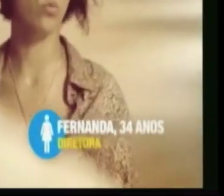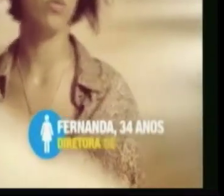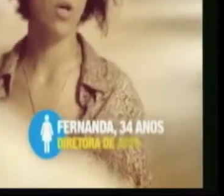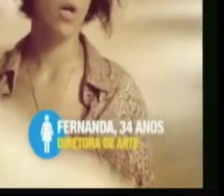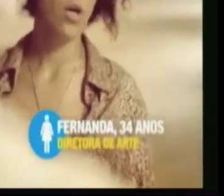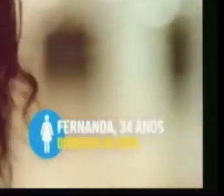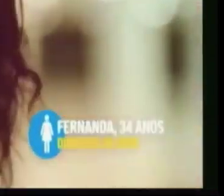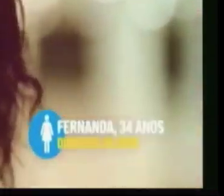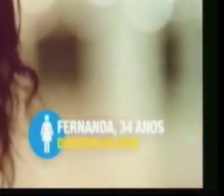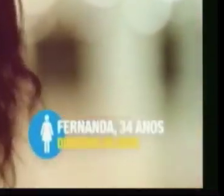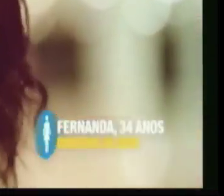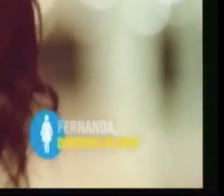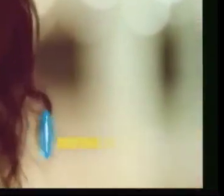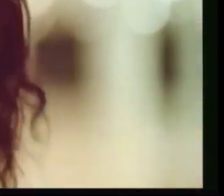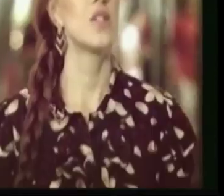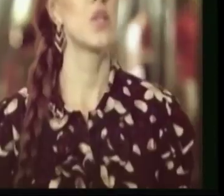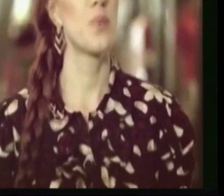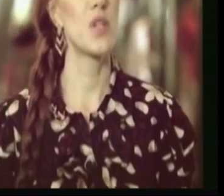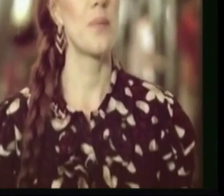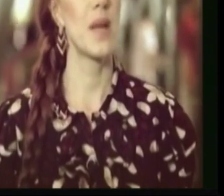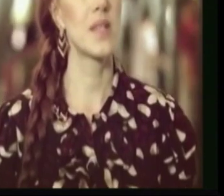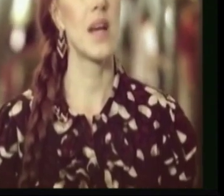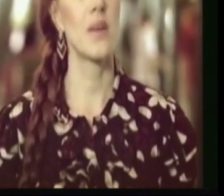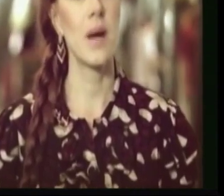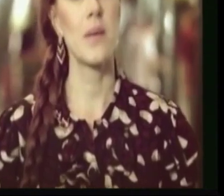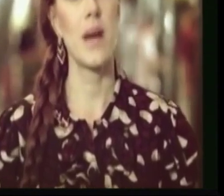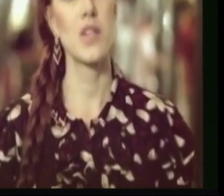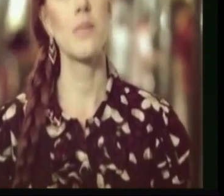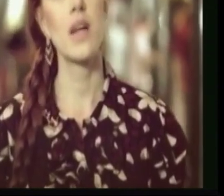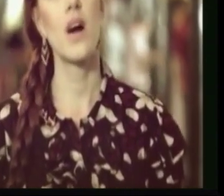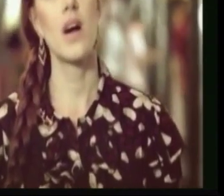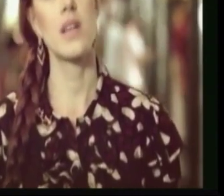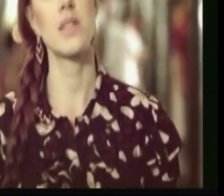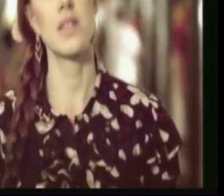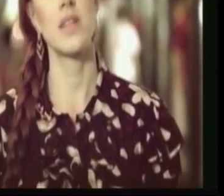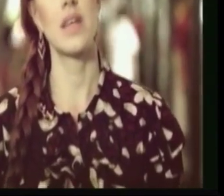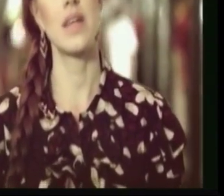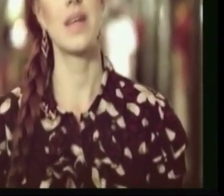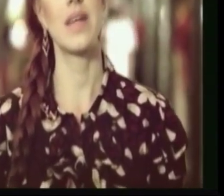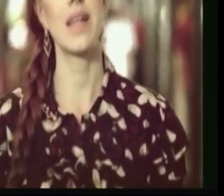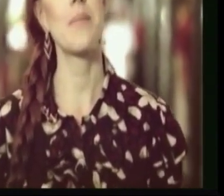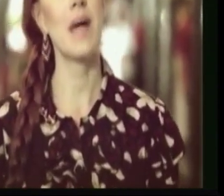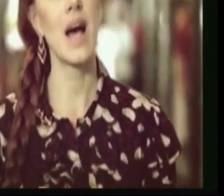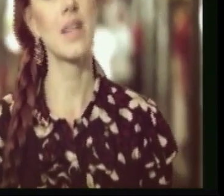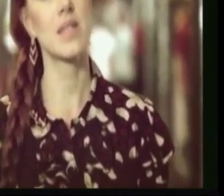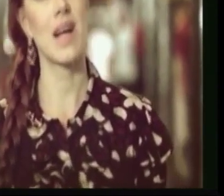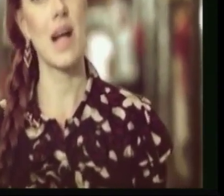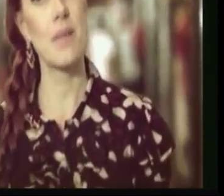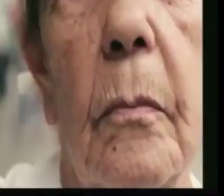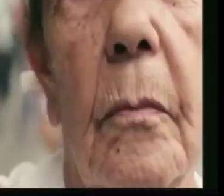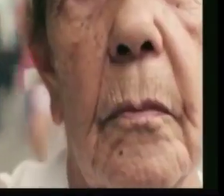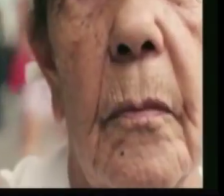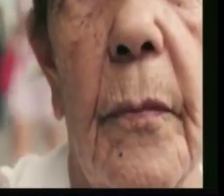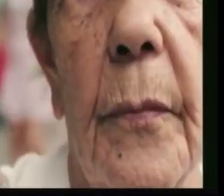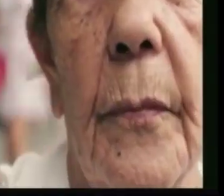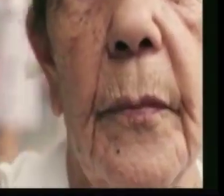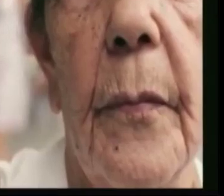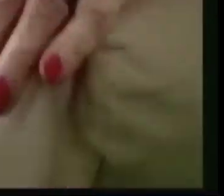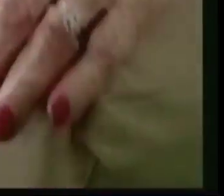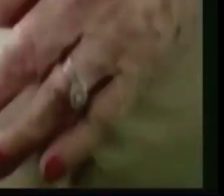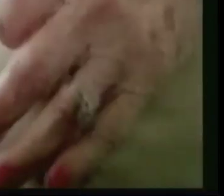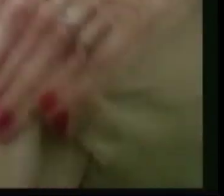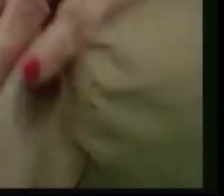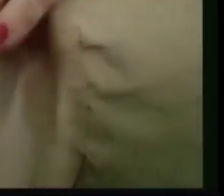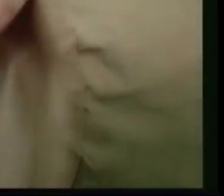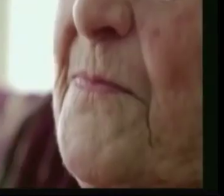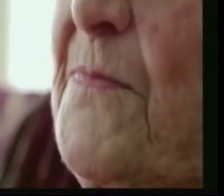curvada com uma bengala na mão. A gente podia pensar numa imagem melhor, assim, que lembrasse a caminhada, o